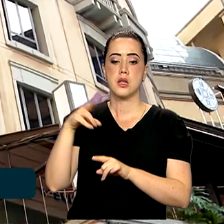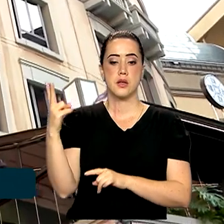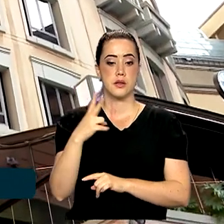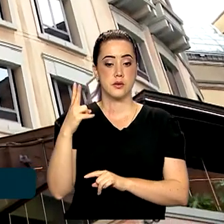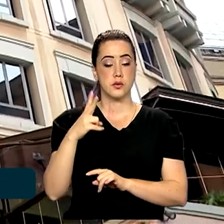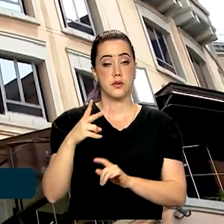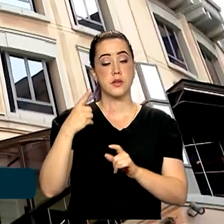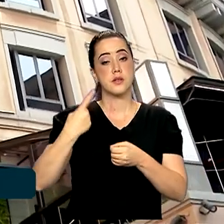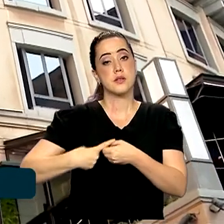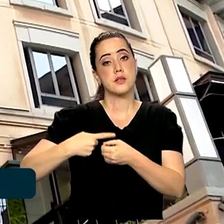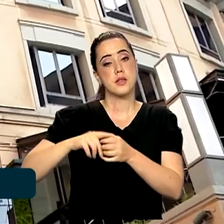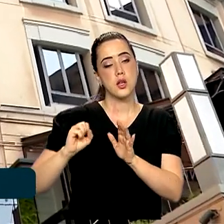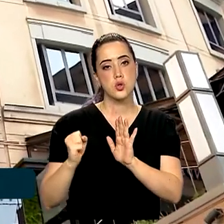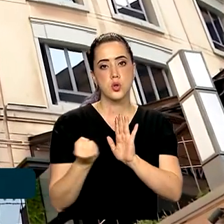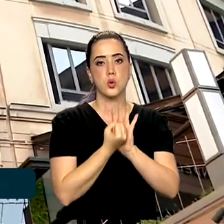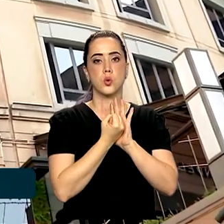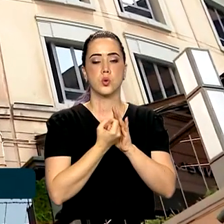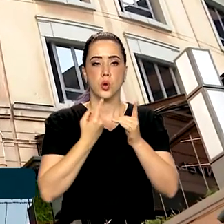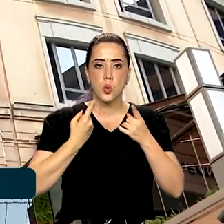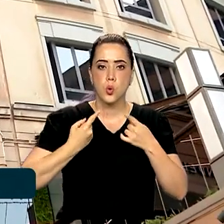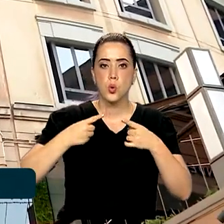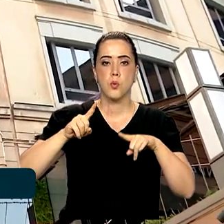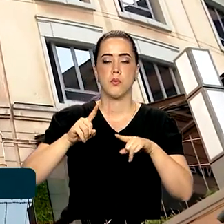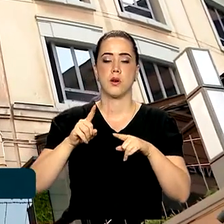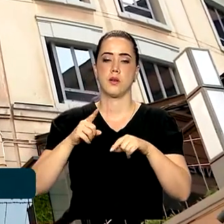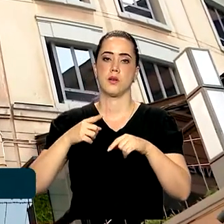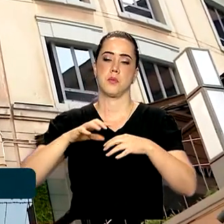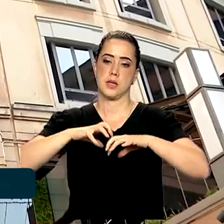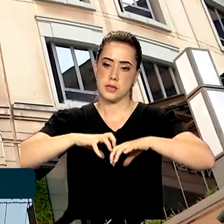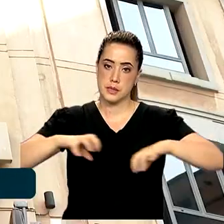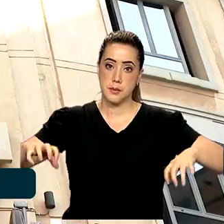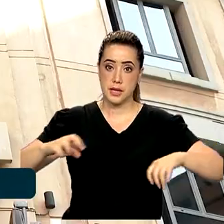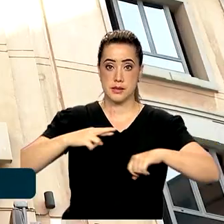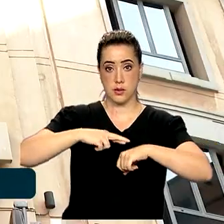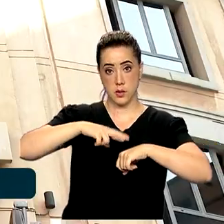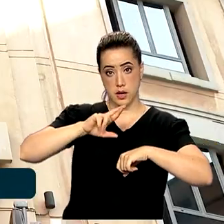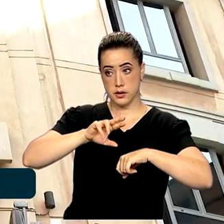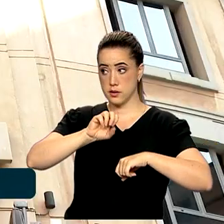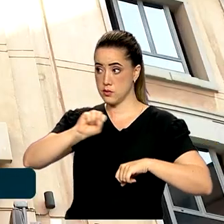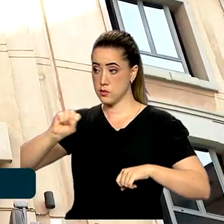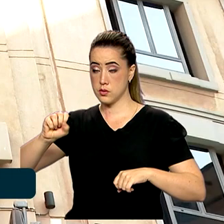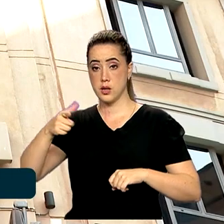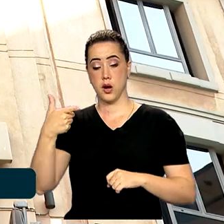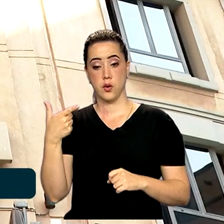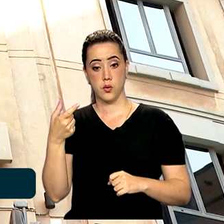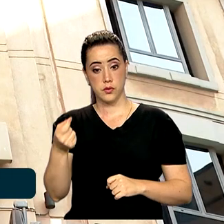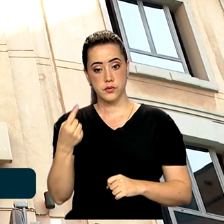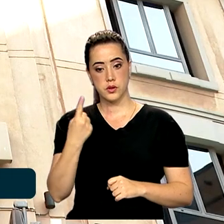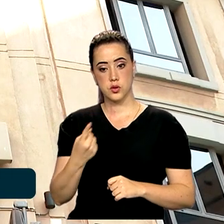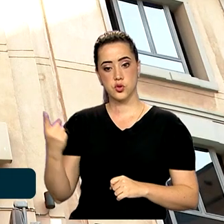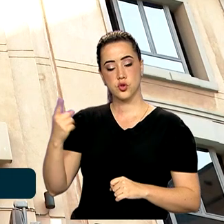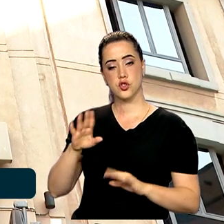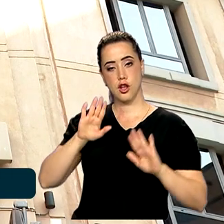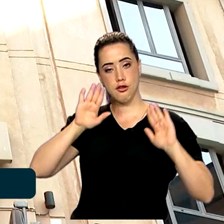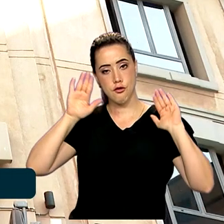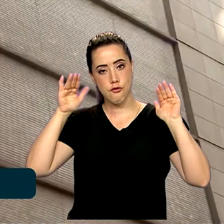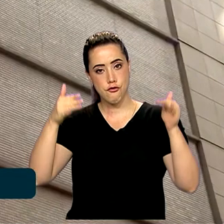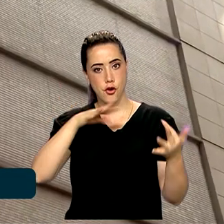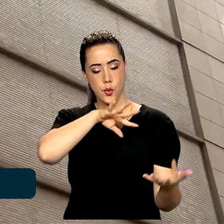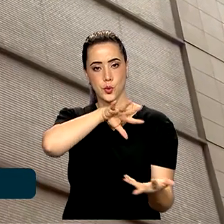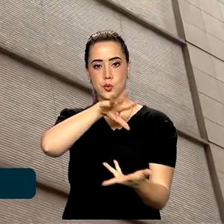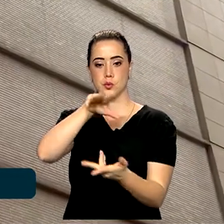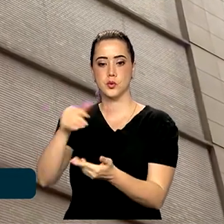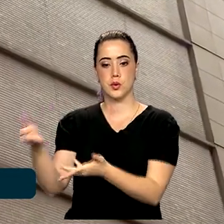luta contra o regime de segregação racial na África do Sul no século XX, o Apartheid, está no centro das atenções globais